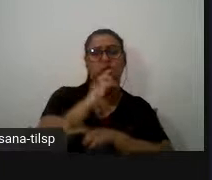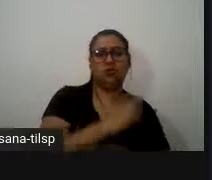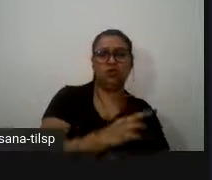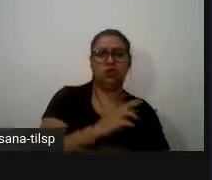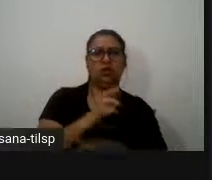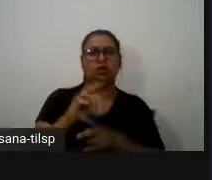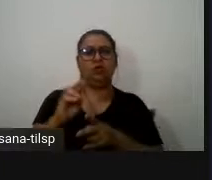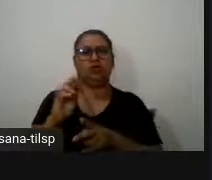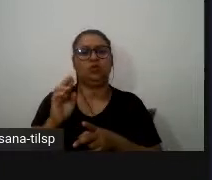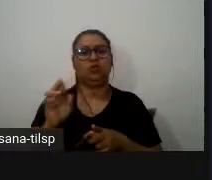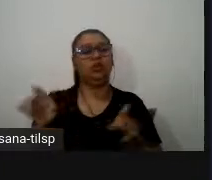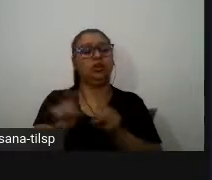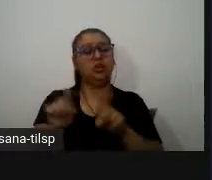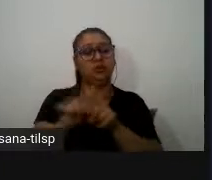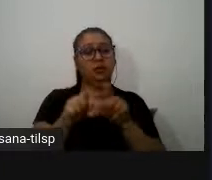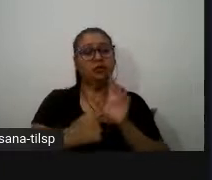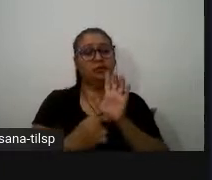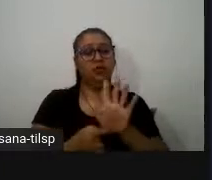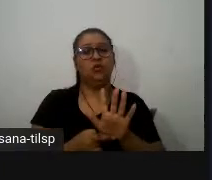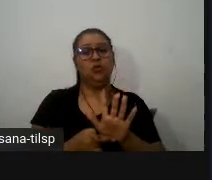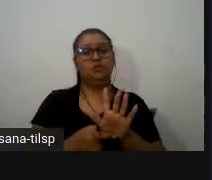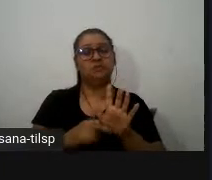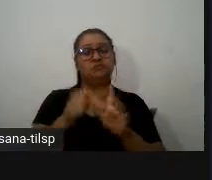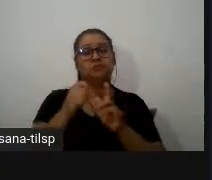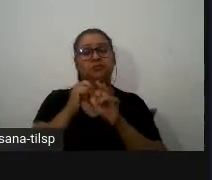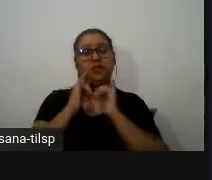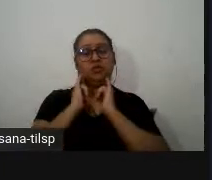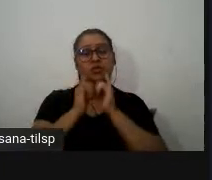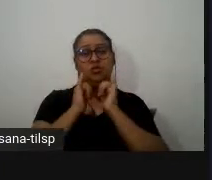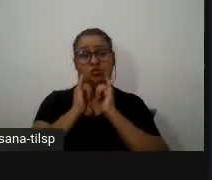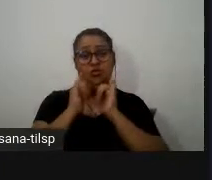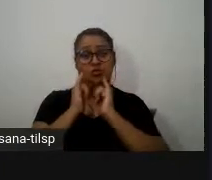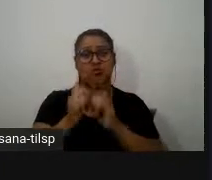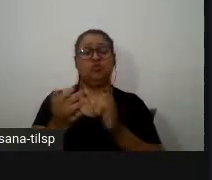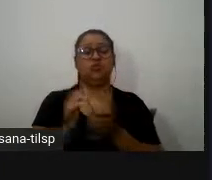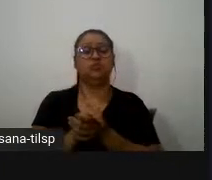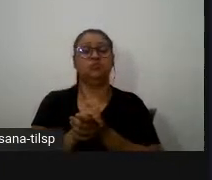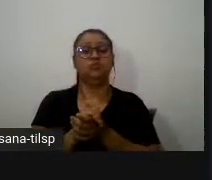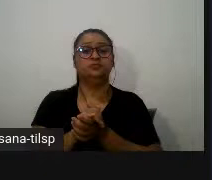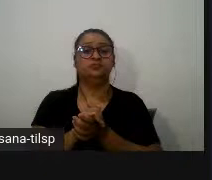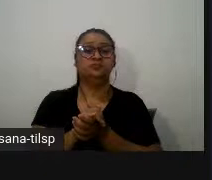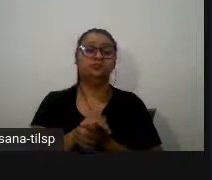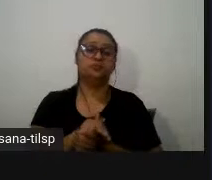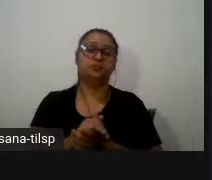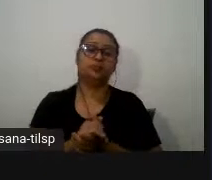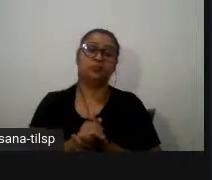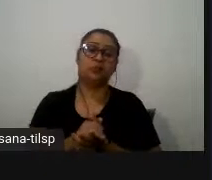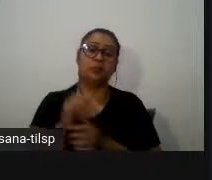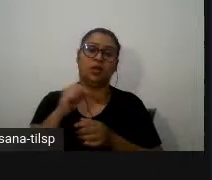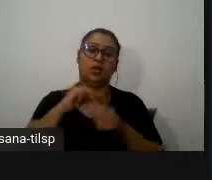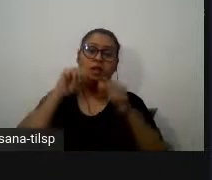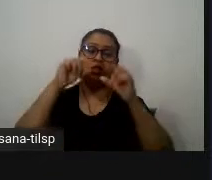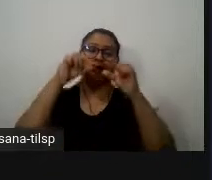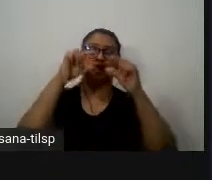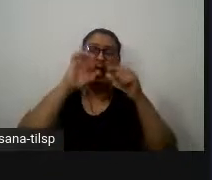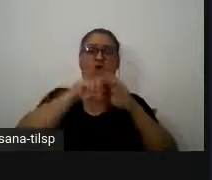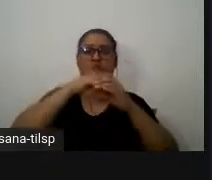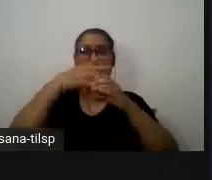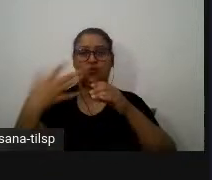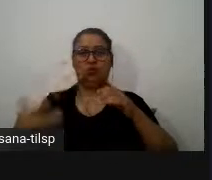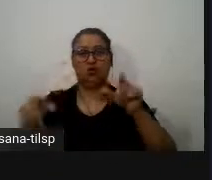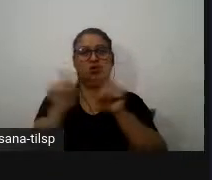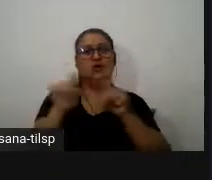ou também através do discurso indireto e aí é mesmo uma apropriação do conteúdo pelo jornalista através de